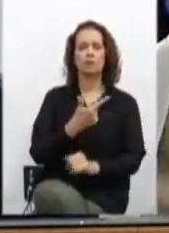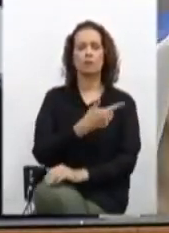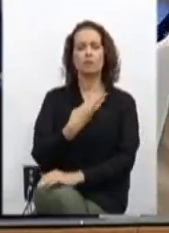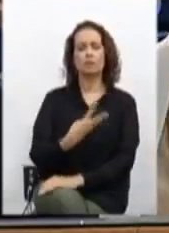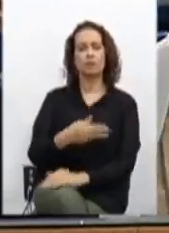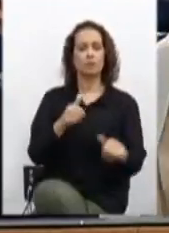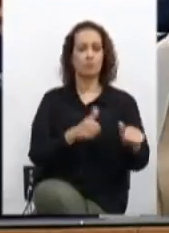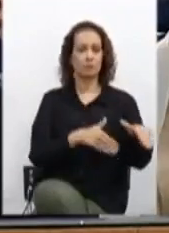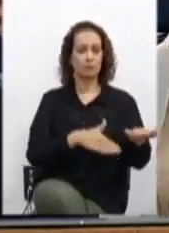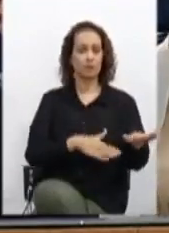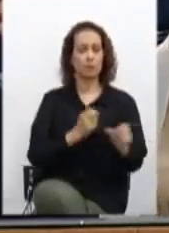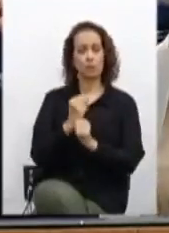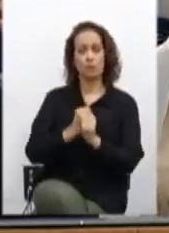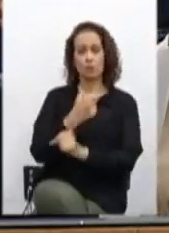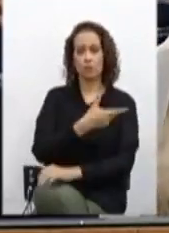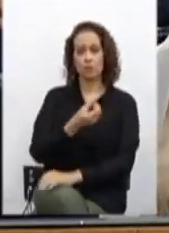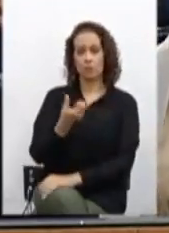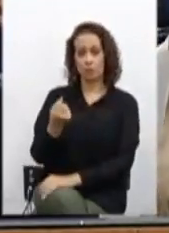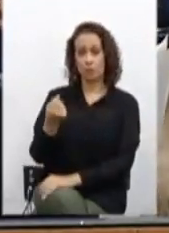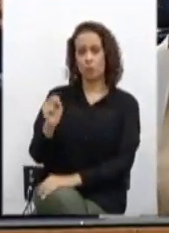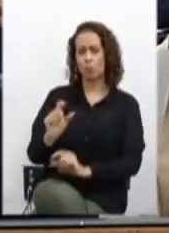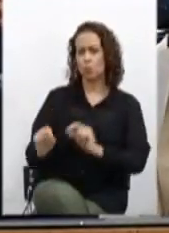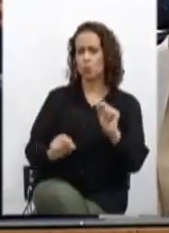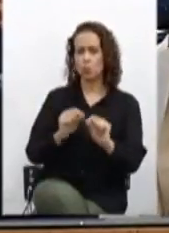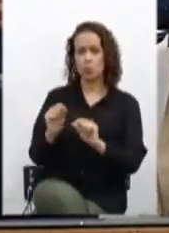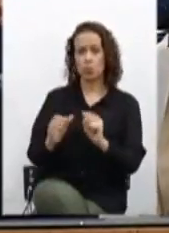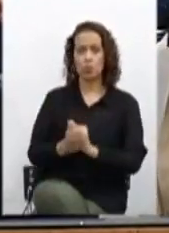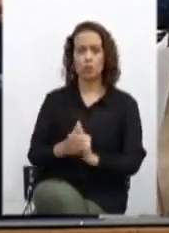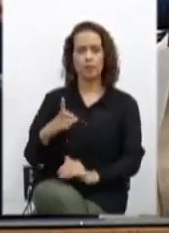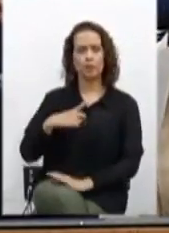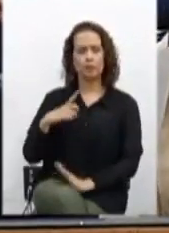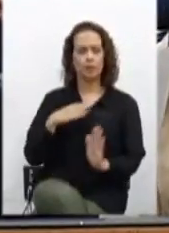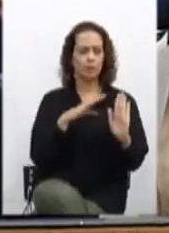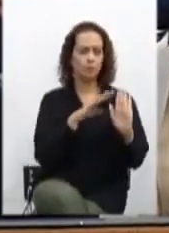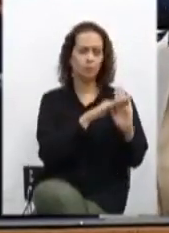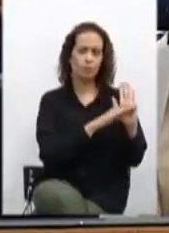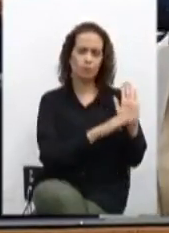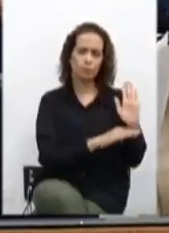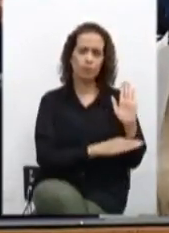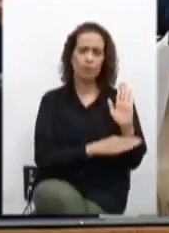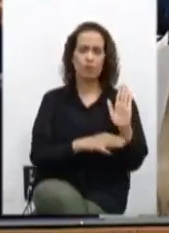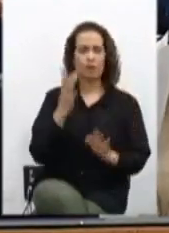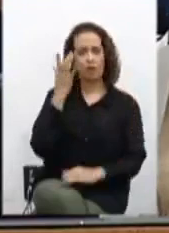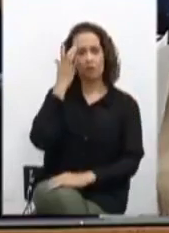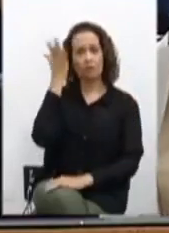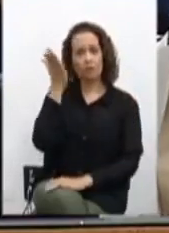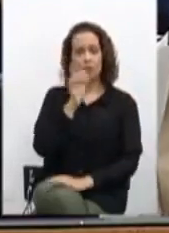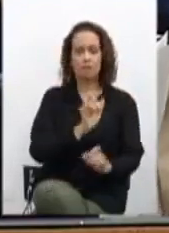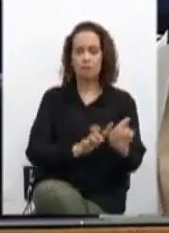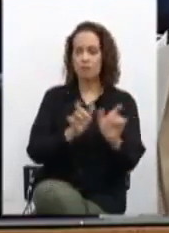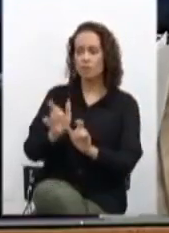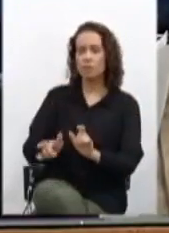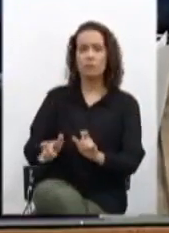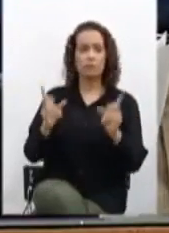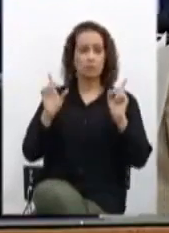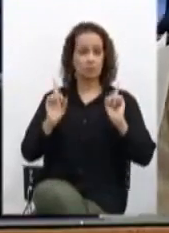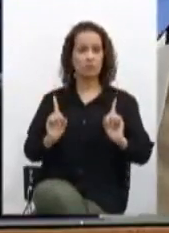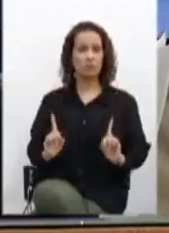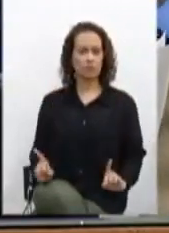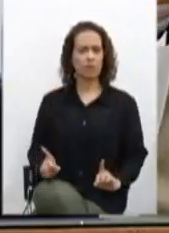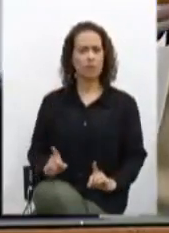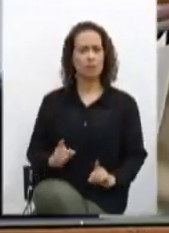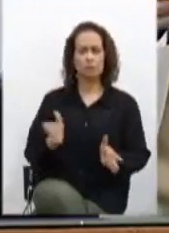setembro de 2008, que estabelece diretrizes para facilitar o acesso de pessoas com deficiência ou